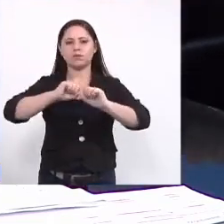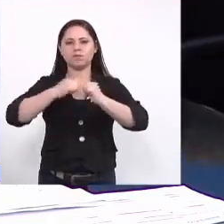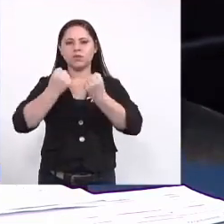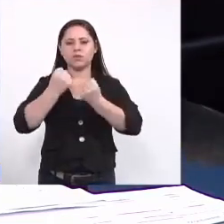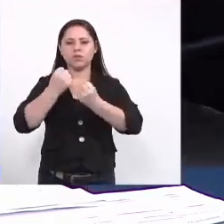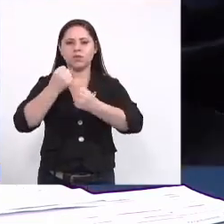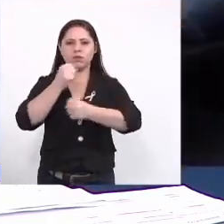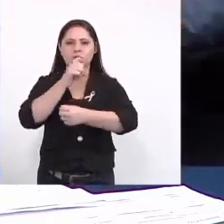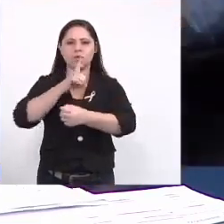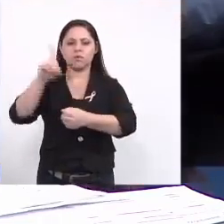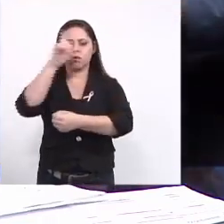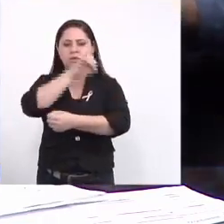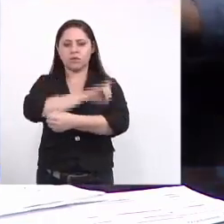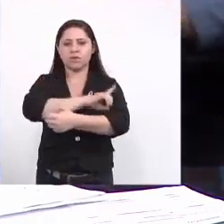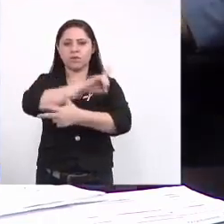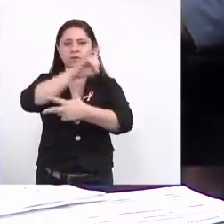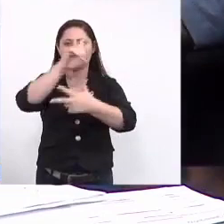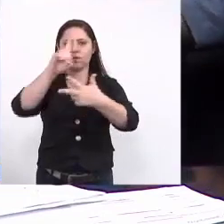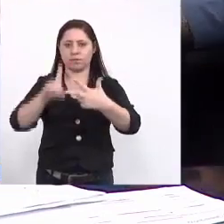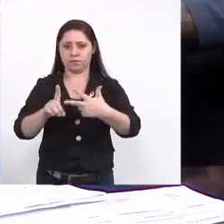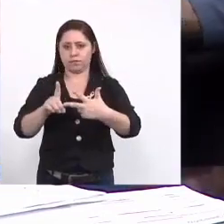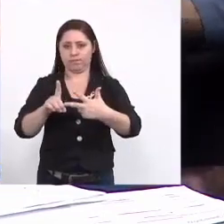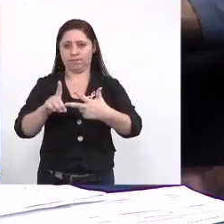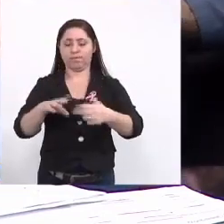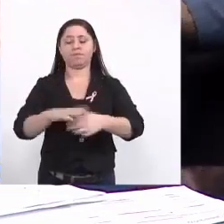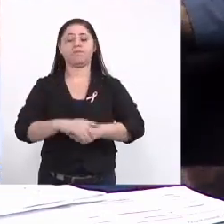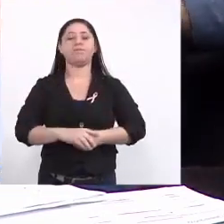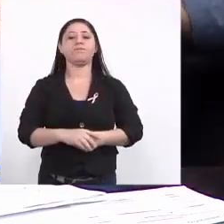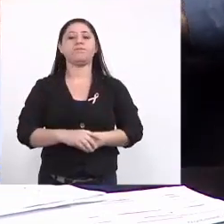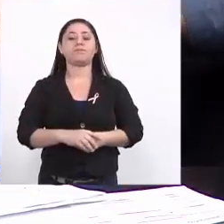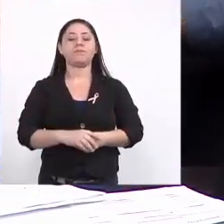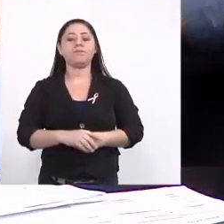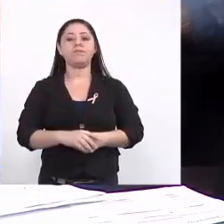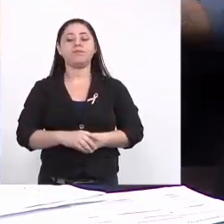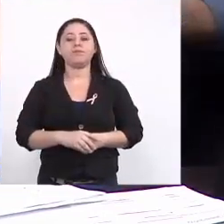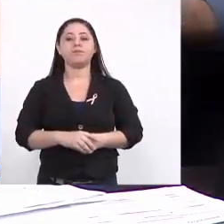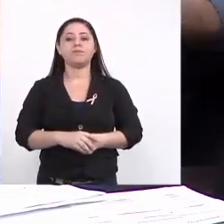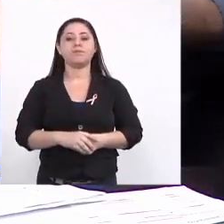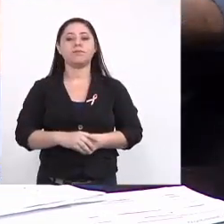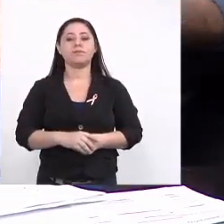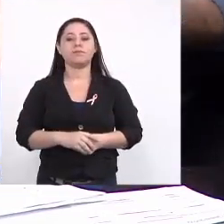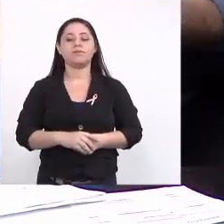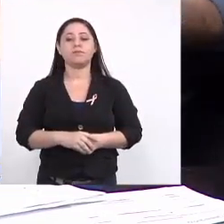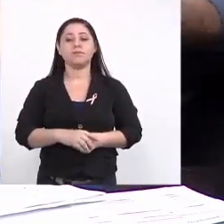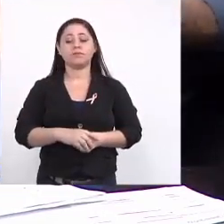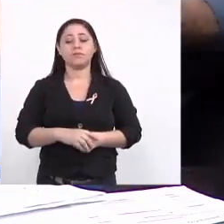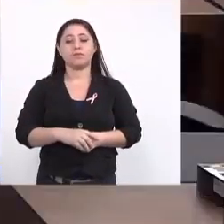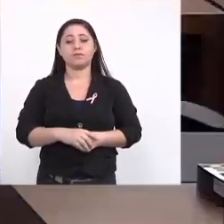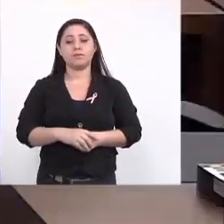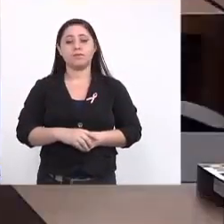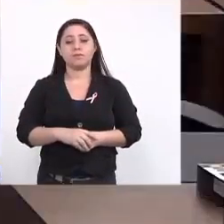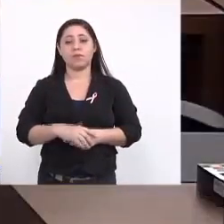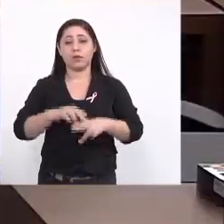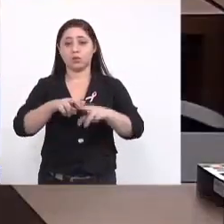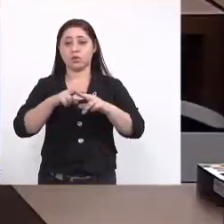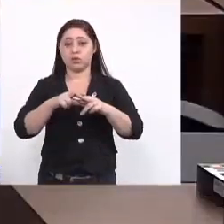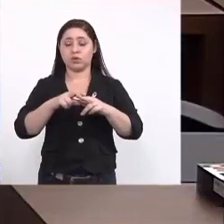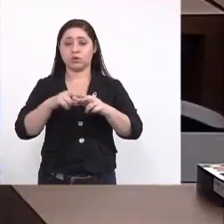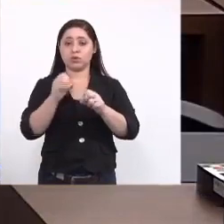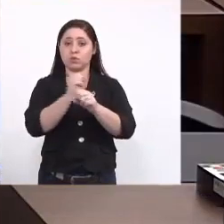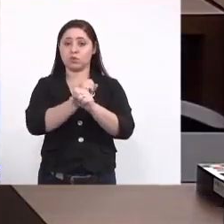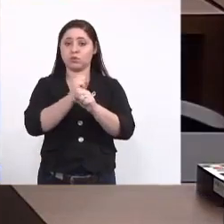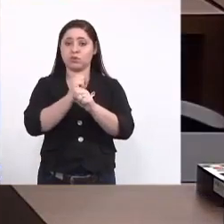tripse epidemias em zika e chikungunya né então esse ano